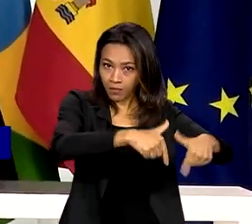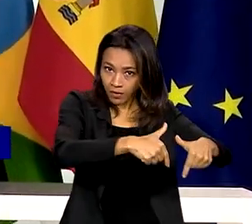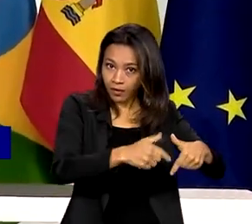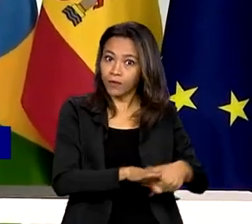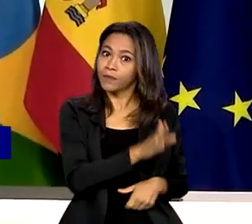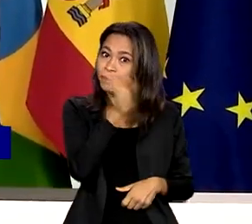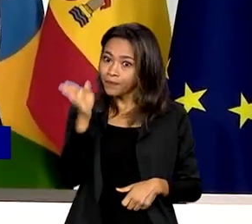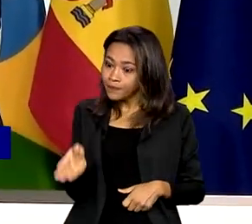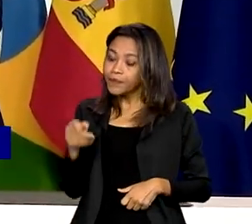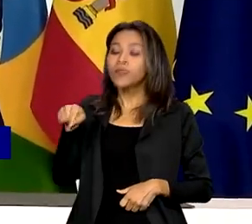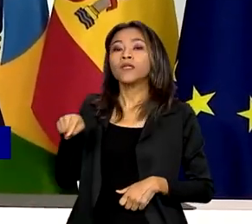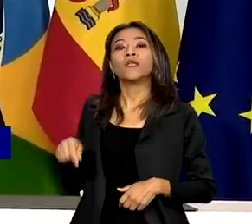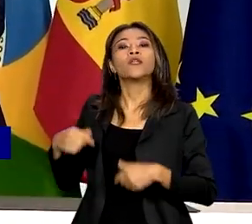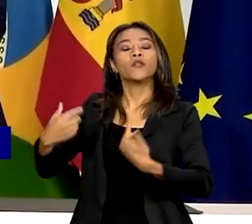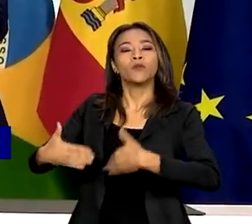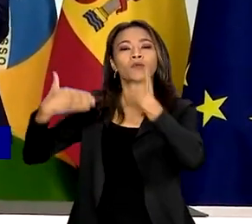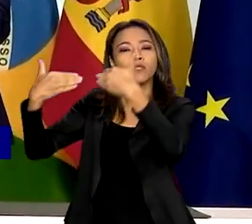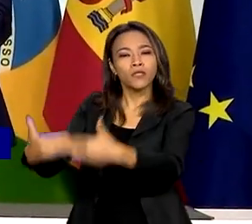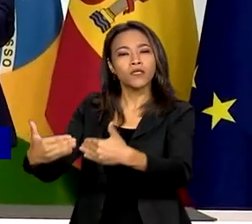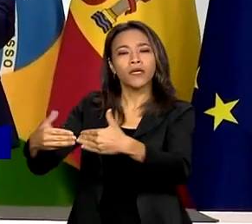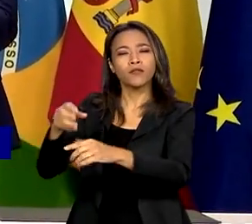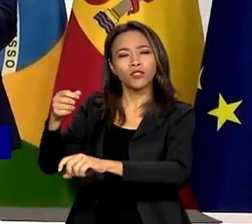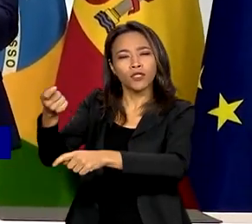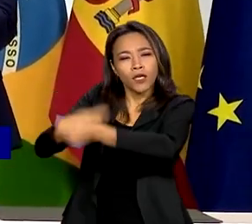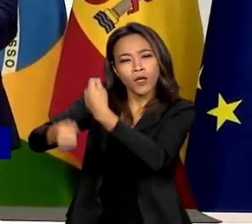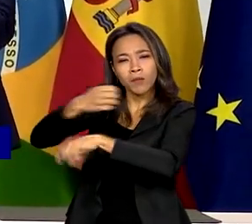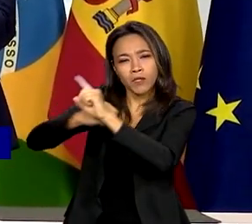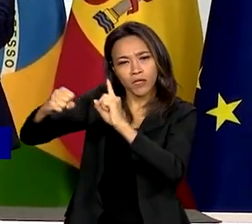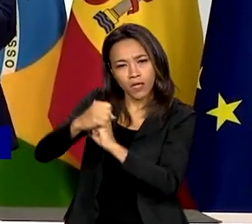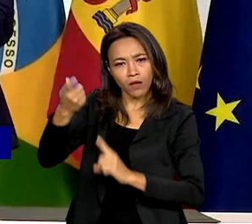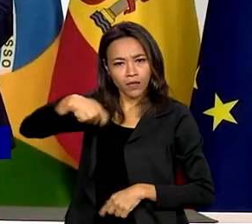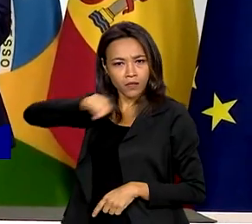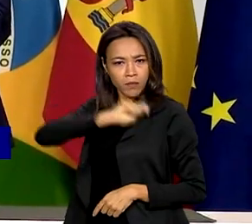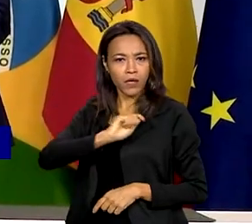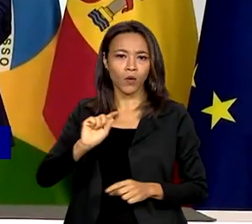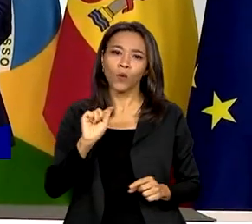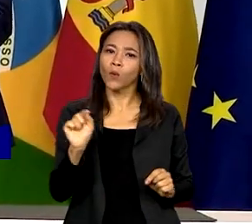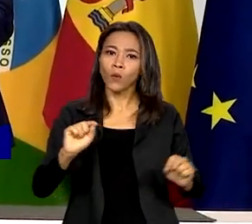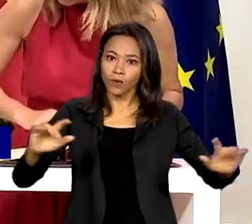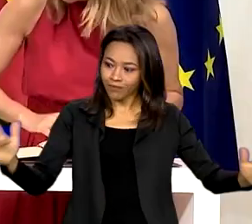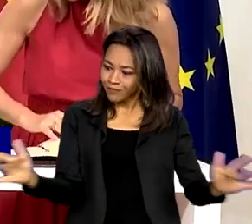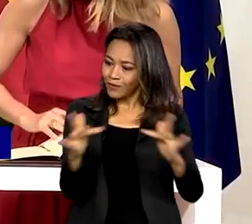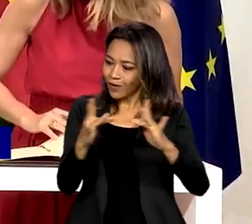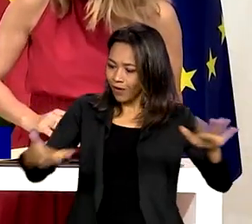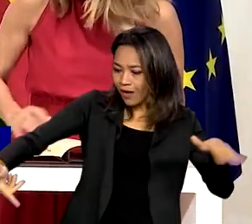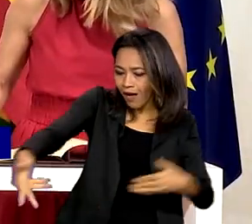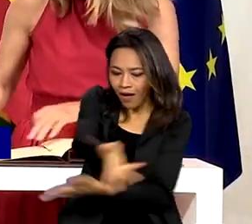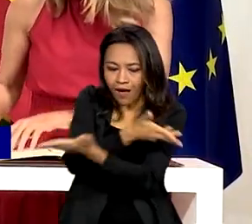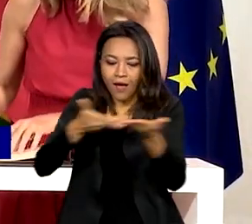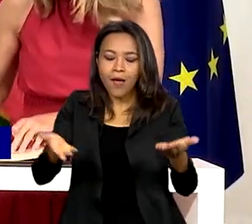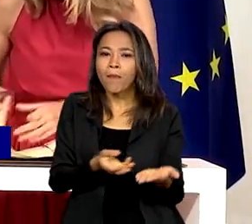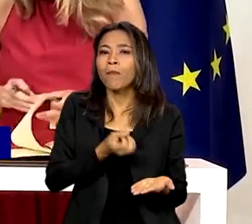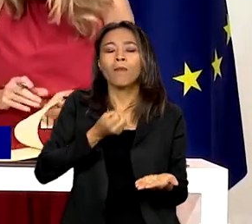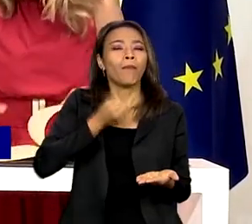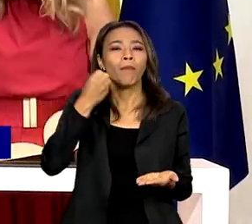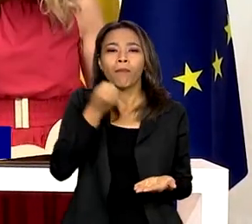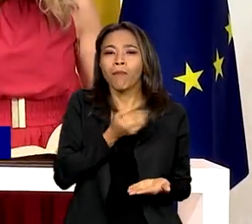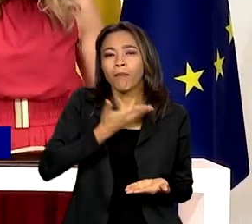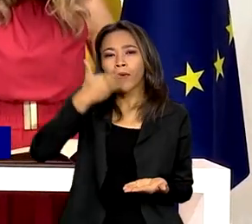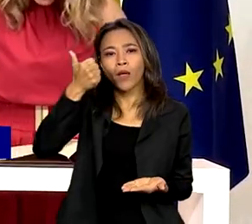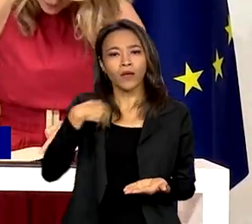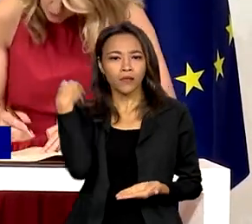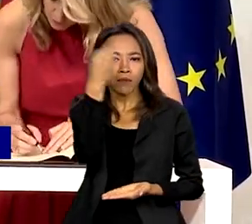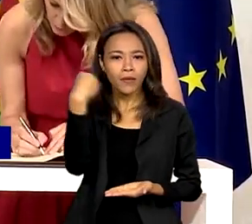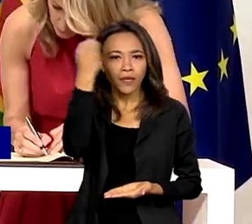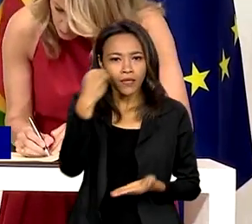e o Ministério do Trabalho e Economia Social da Espanha, para promover o intercâmbio de melhores práticas com foco nas